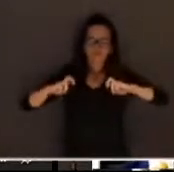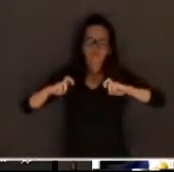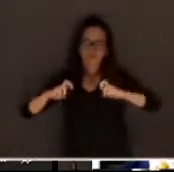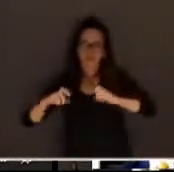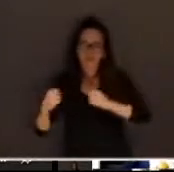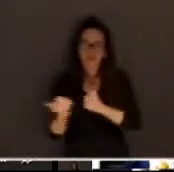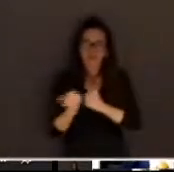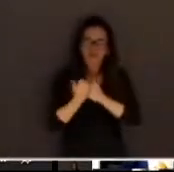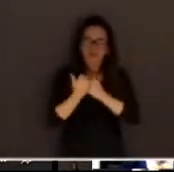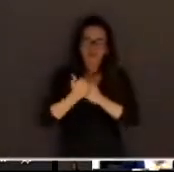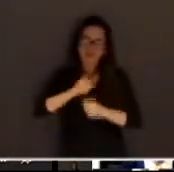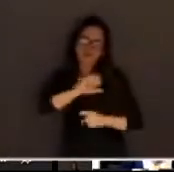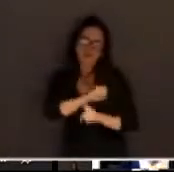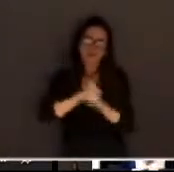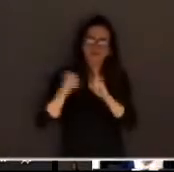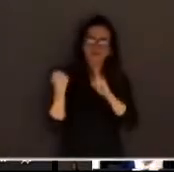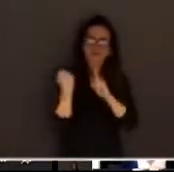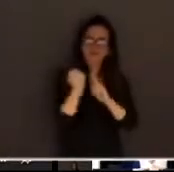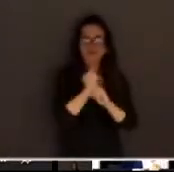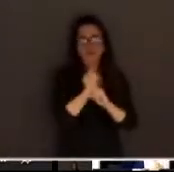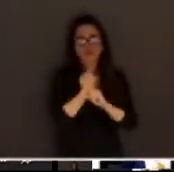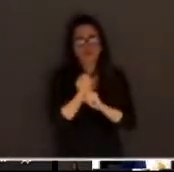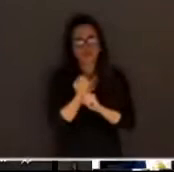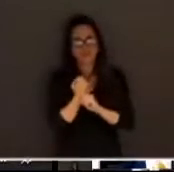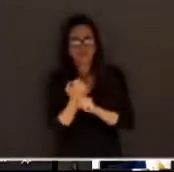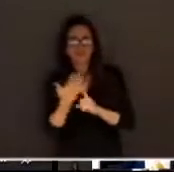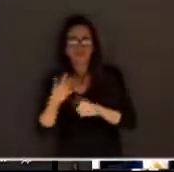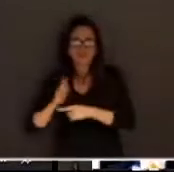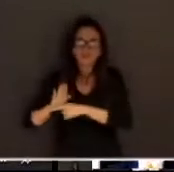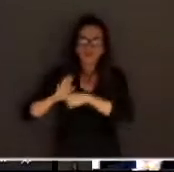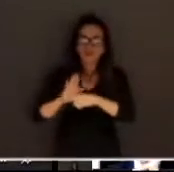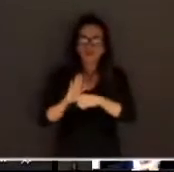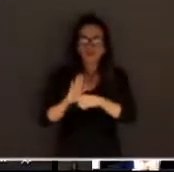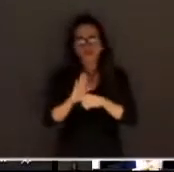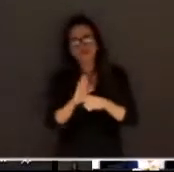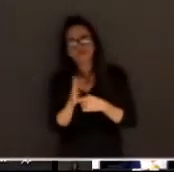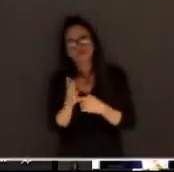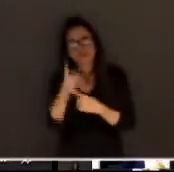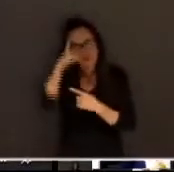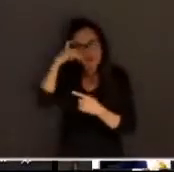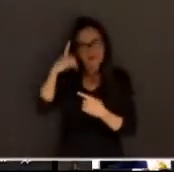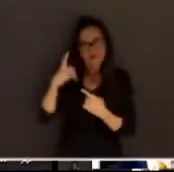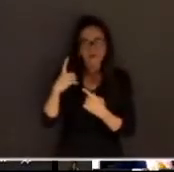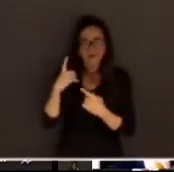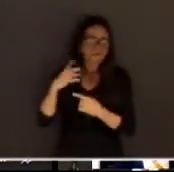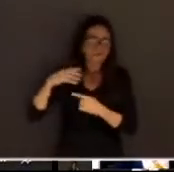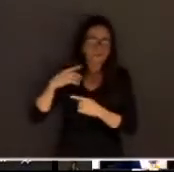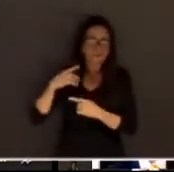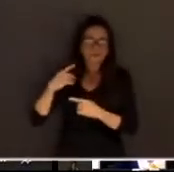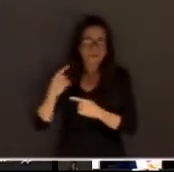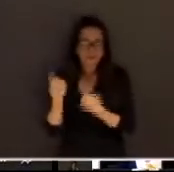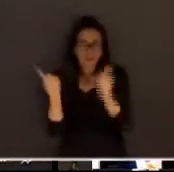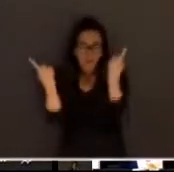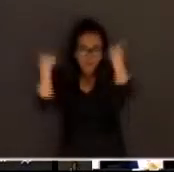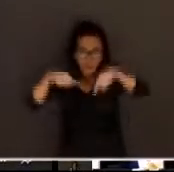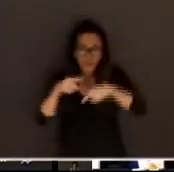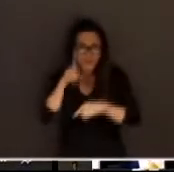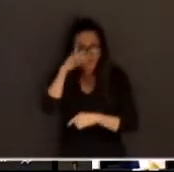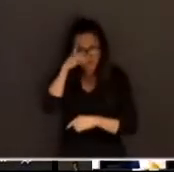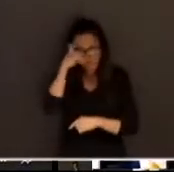em nome da pessoa vitimada, da família enlutada, da sociedade desfalcada,